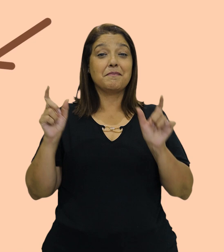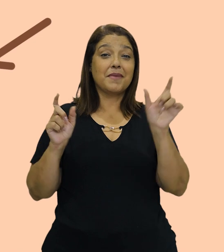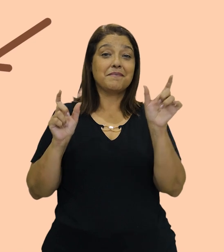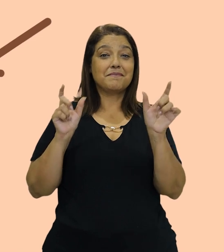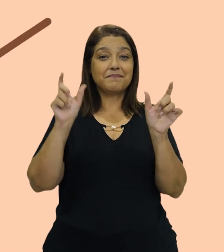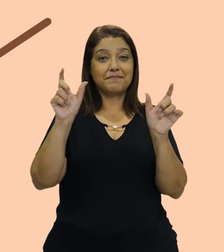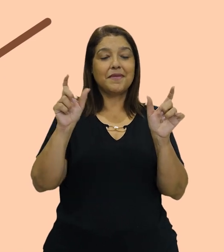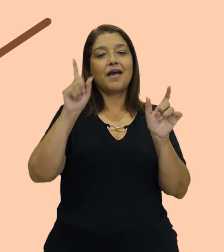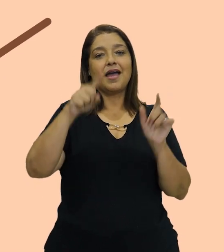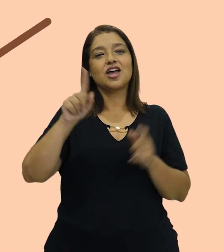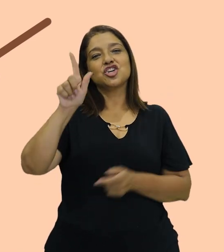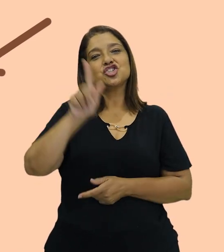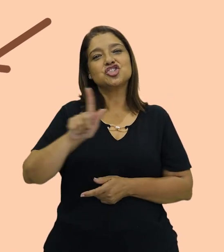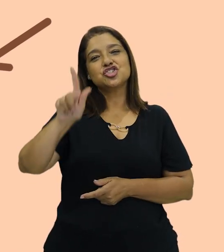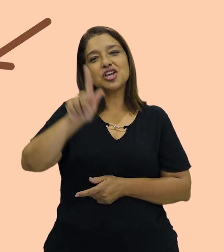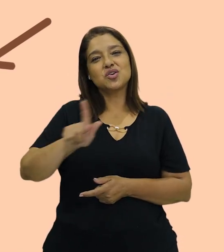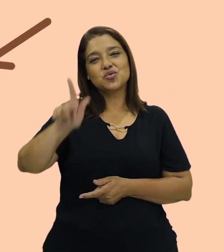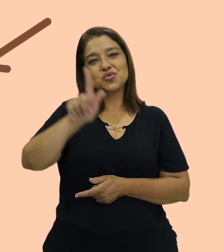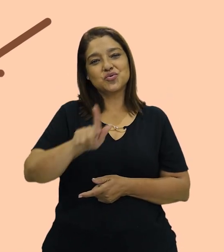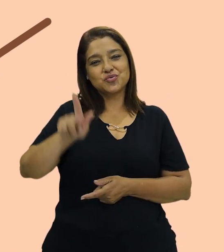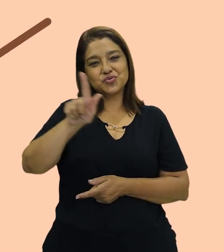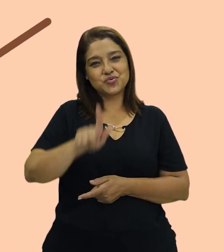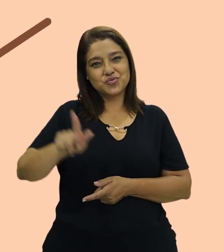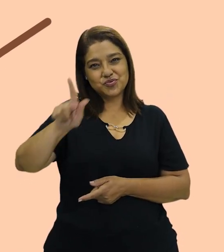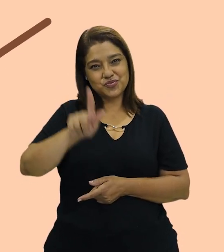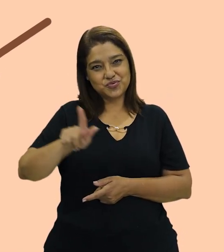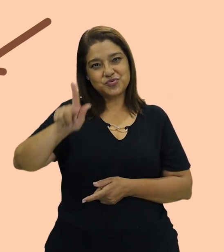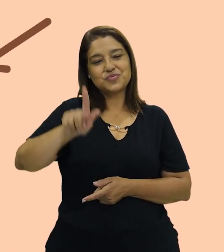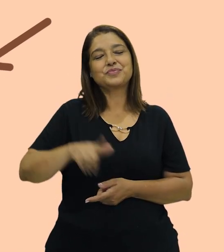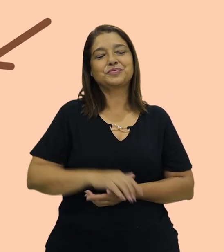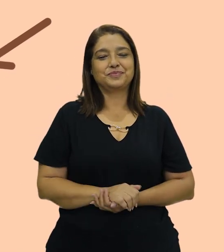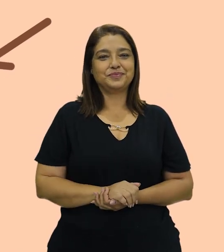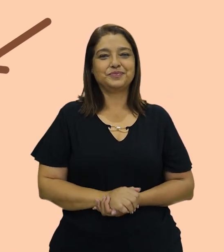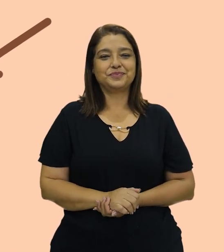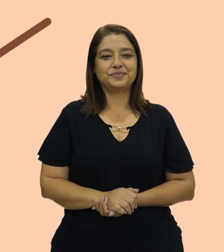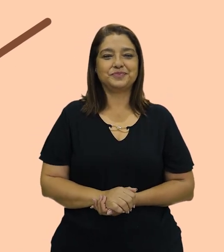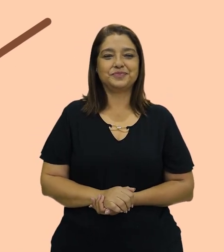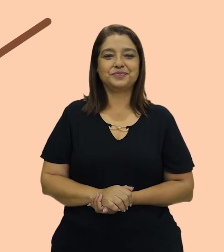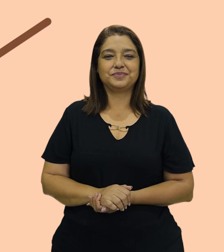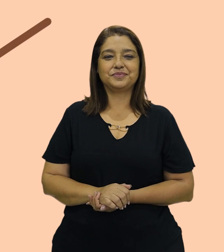direito, né? genro, tá? Son in law.